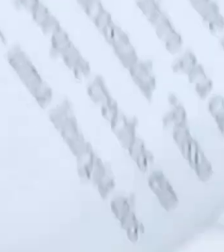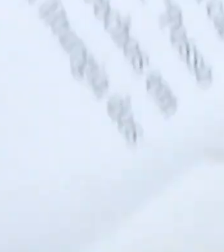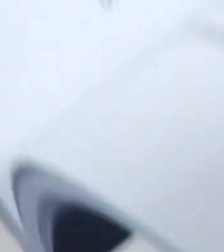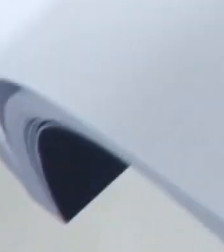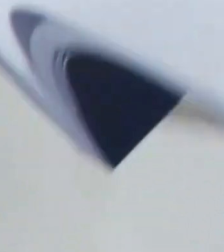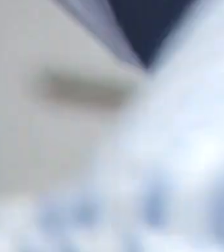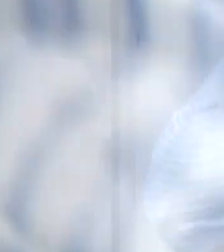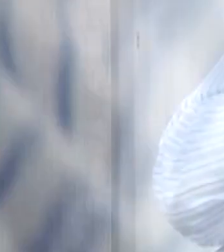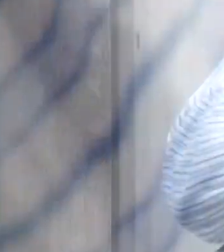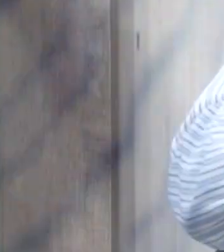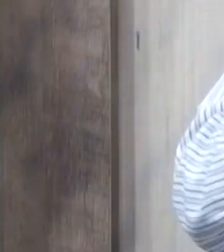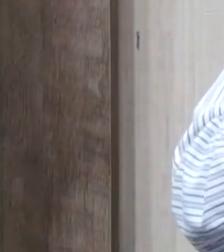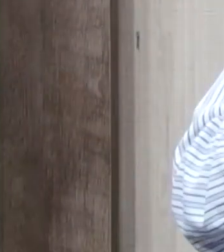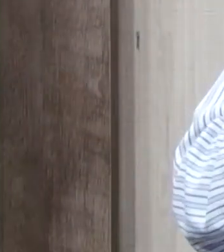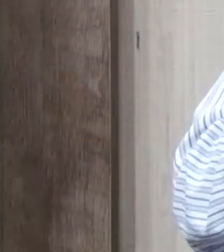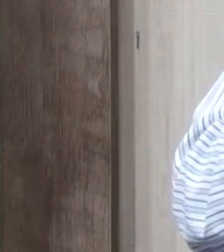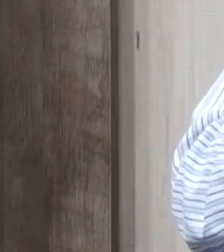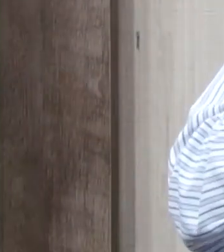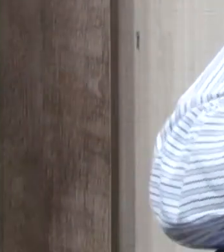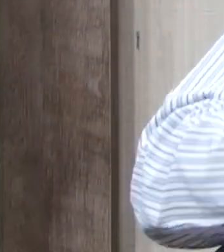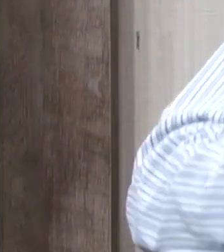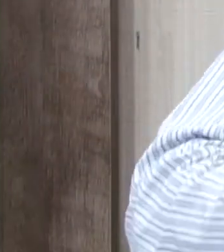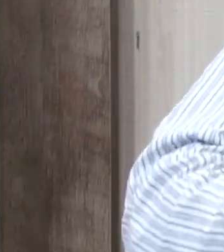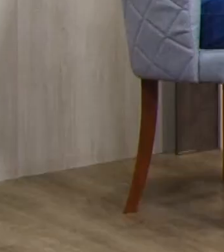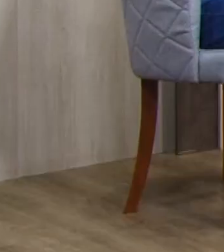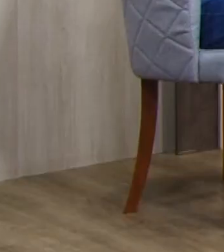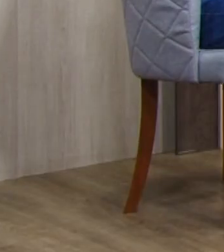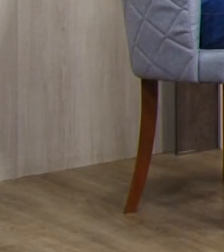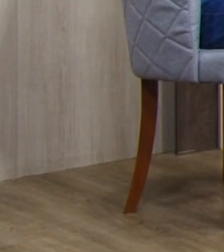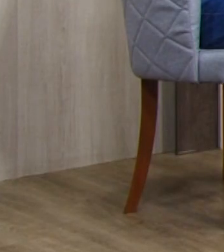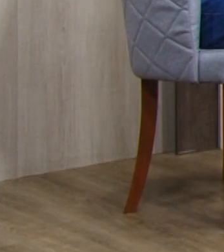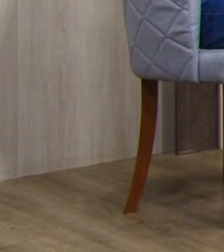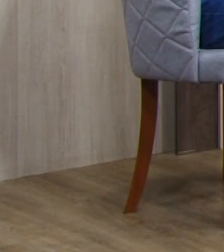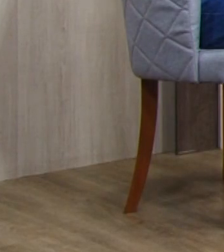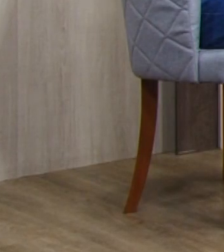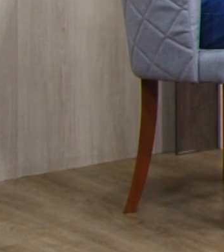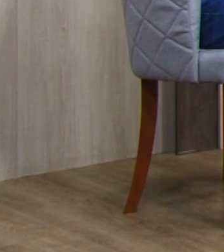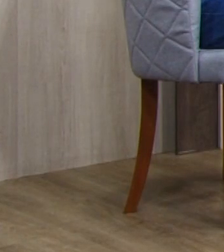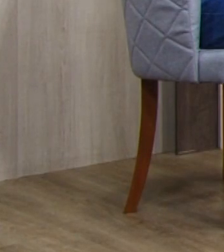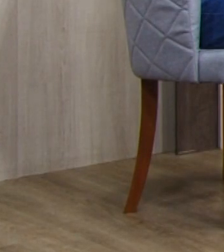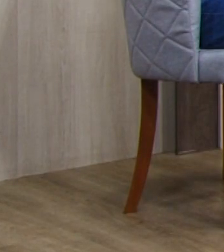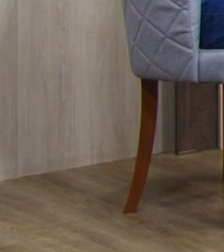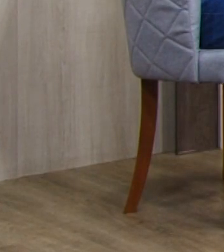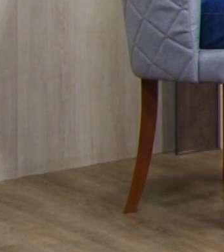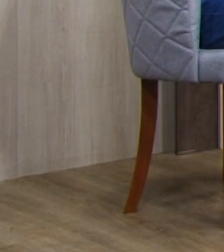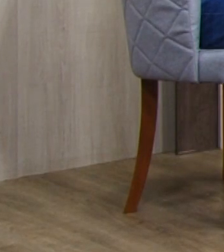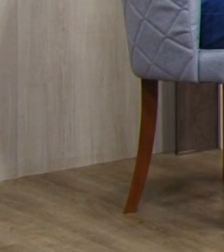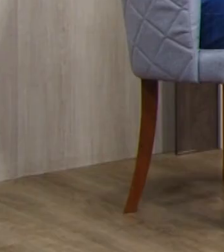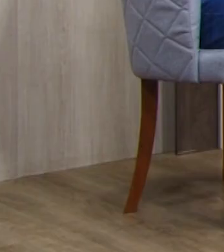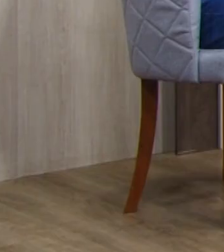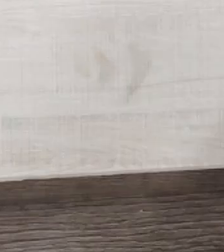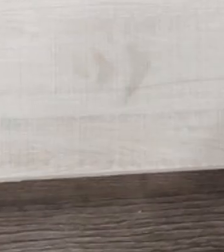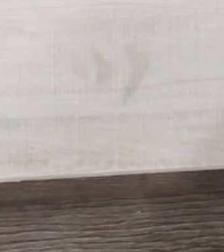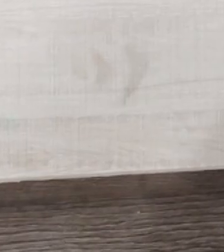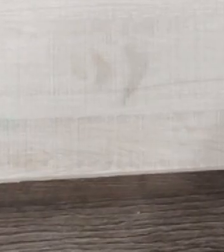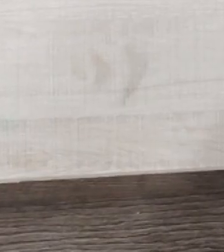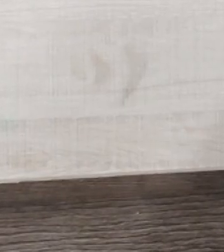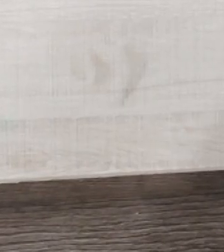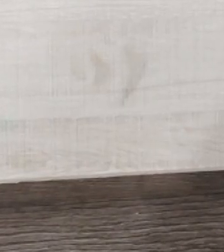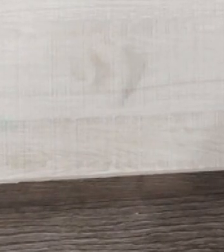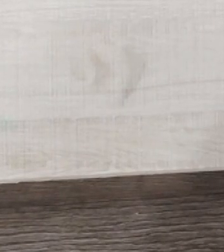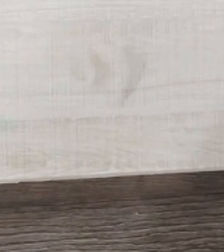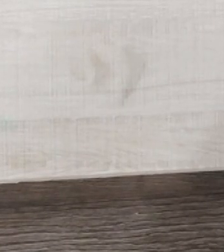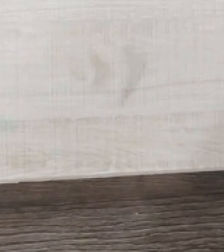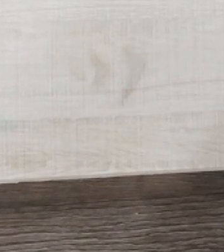Eu gostaria que o senhor comentasse um pouco disso aqui. A verdade é da H, A, I, né? Mas é, na verdade,